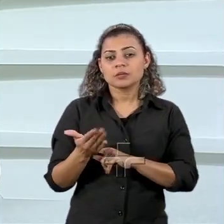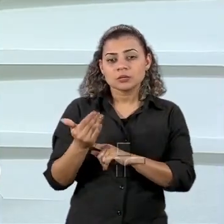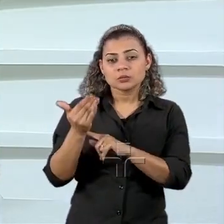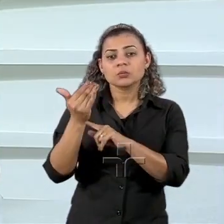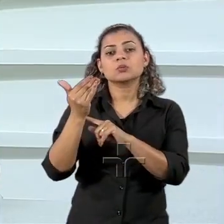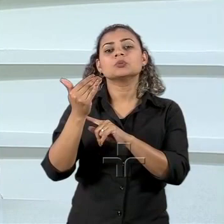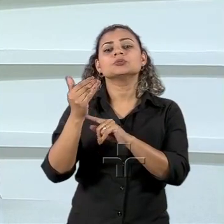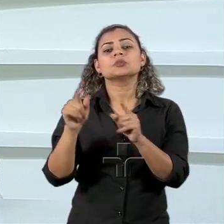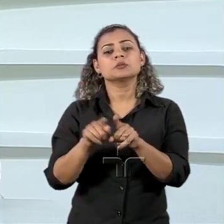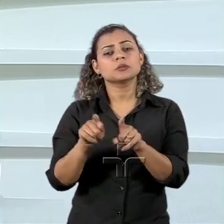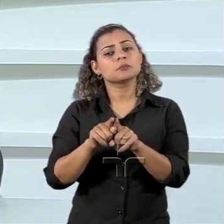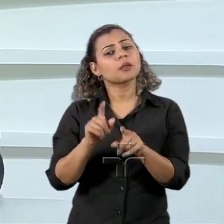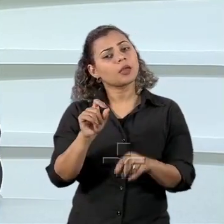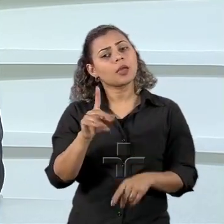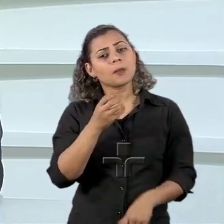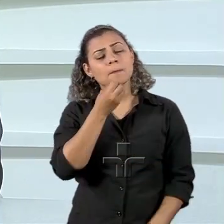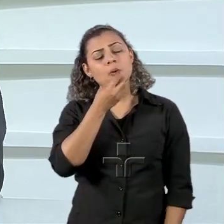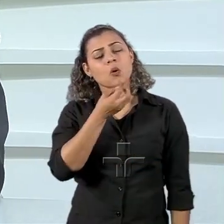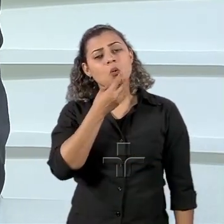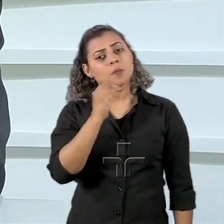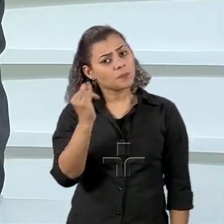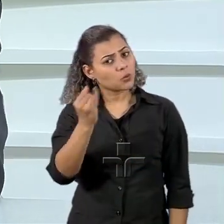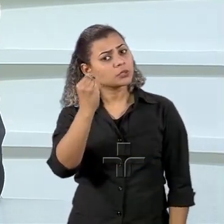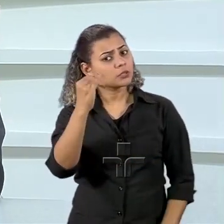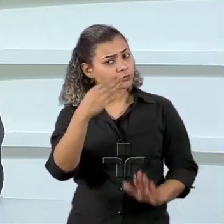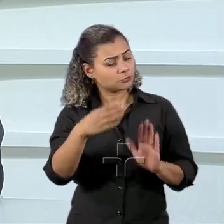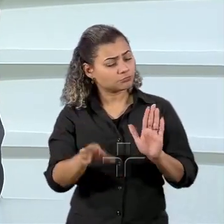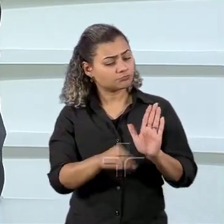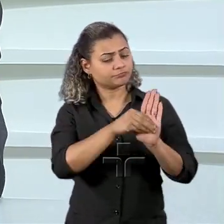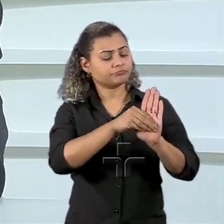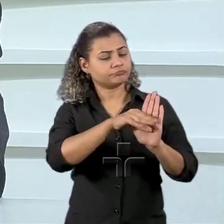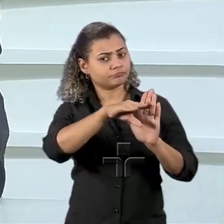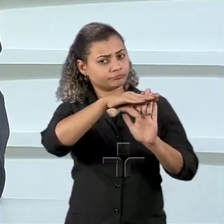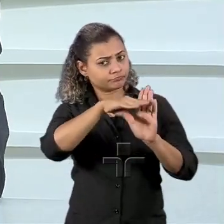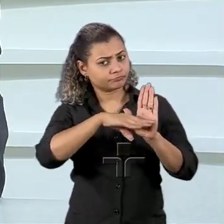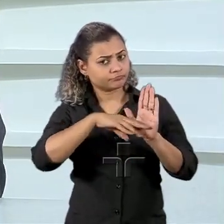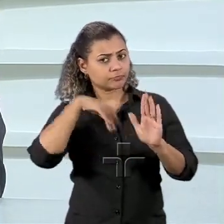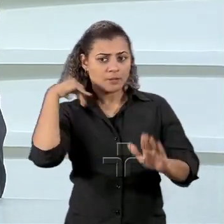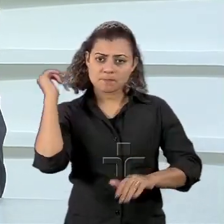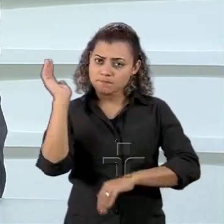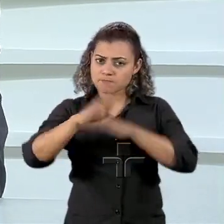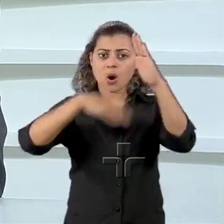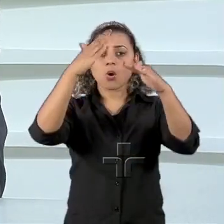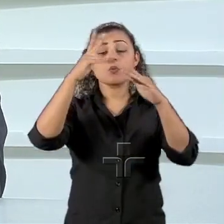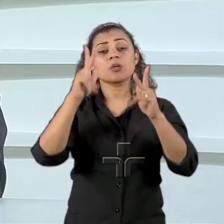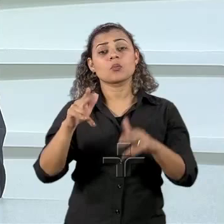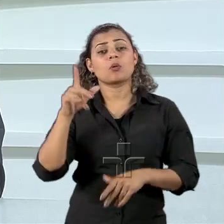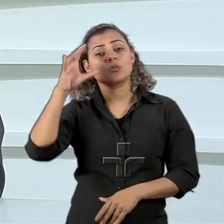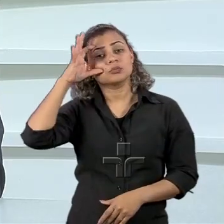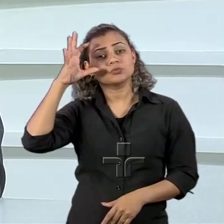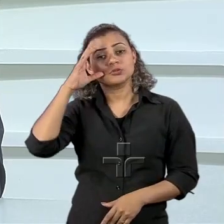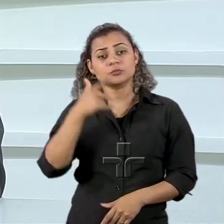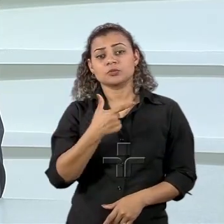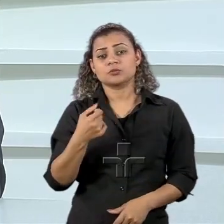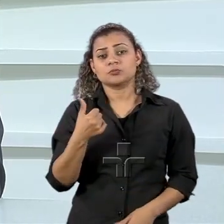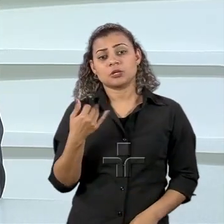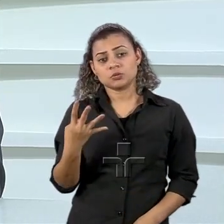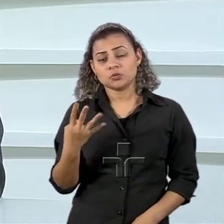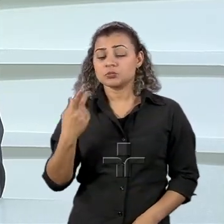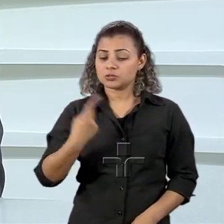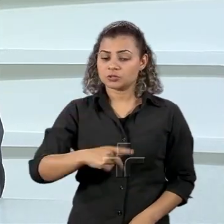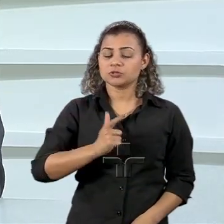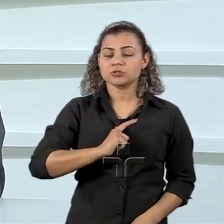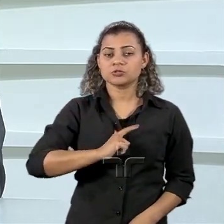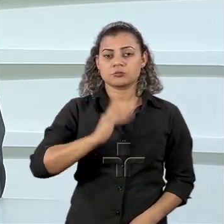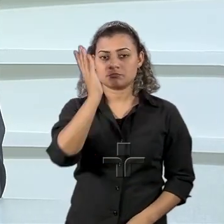um bom item a gente precisa dar um novo salto de qualidade como o governo Dilma fez em 2014 quando a cúpula também era no Brasil